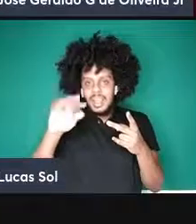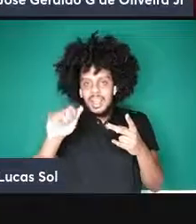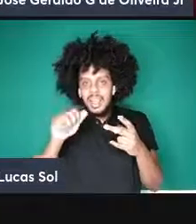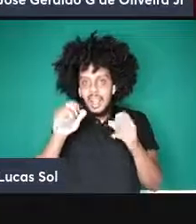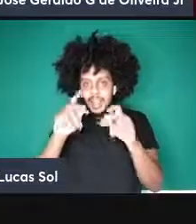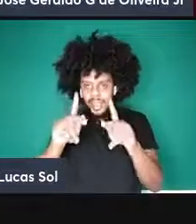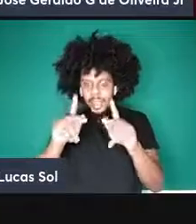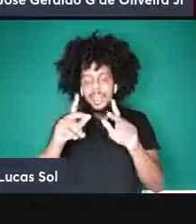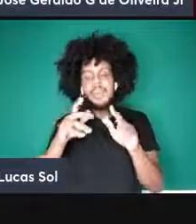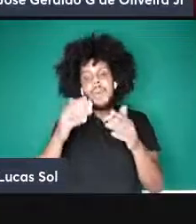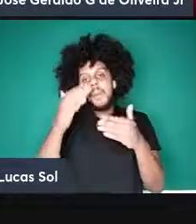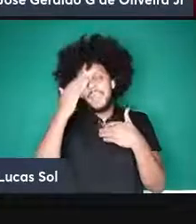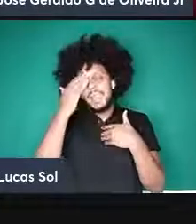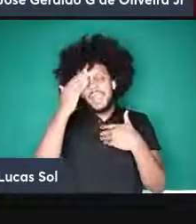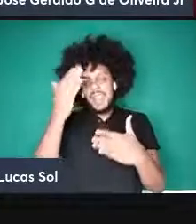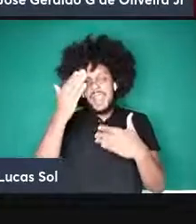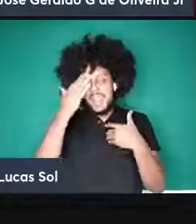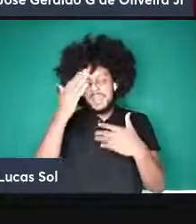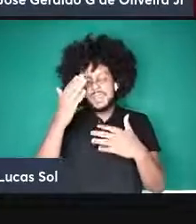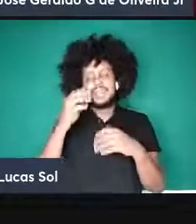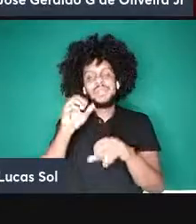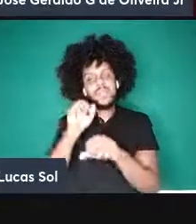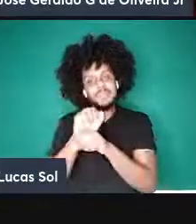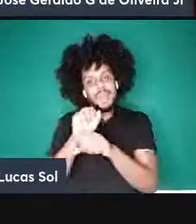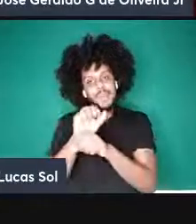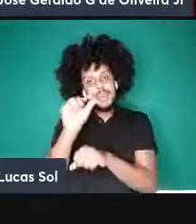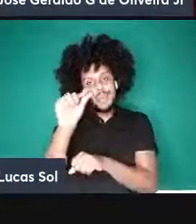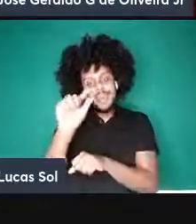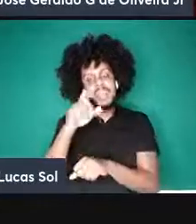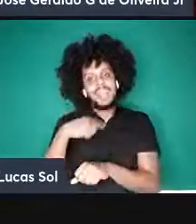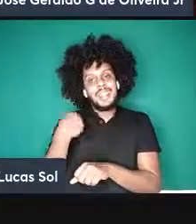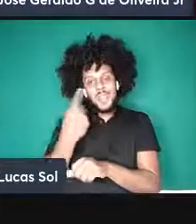instantes tá estamos chegando